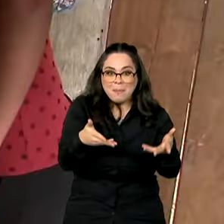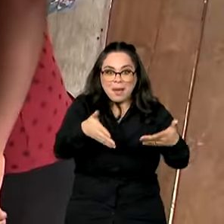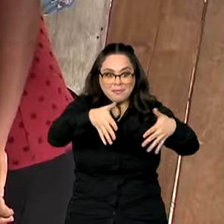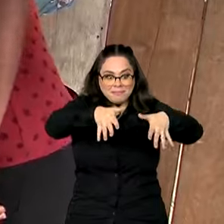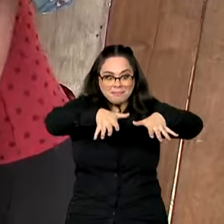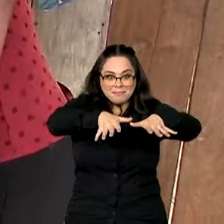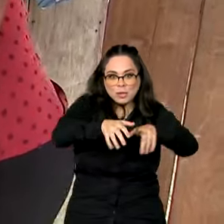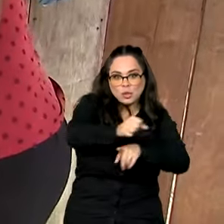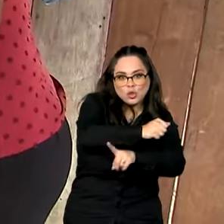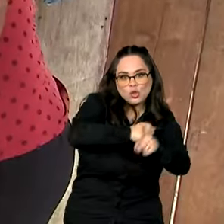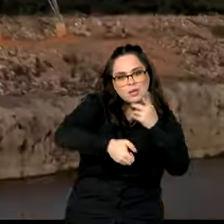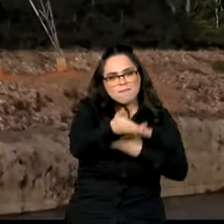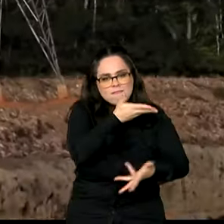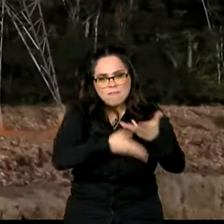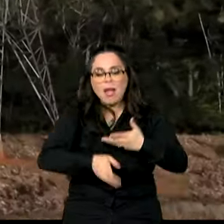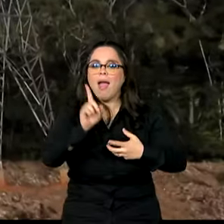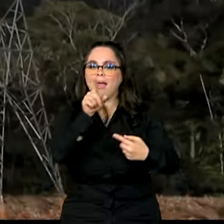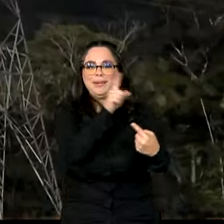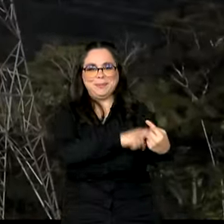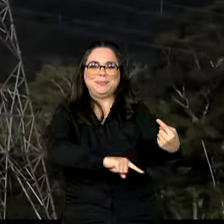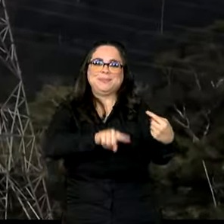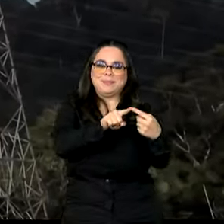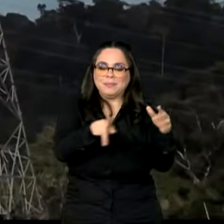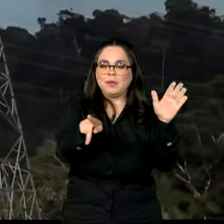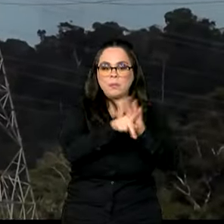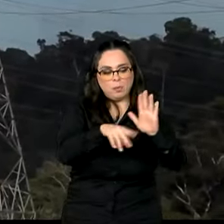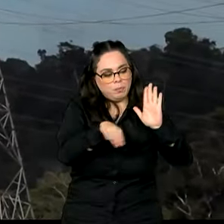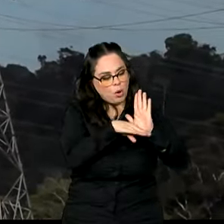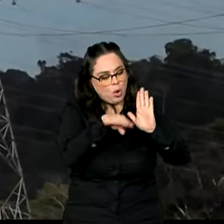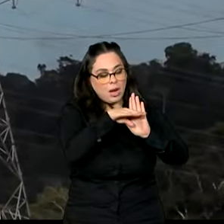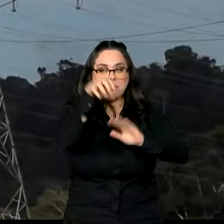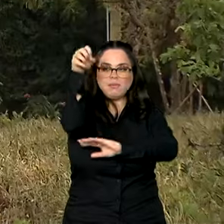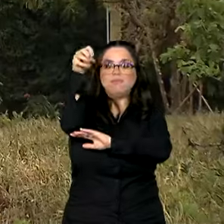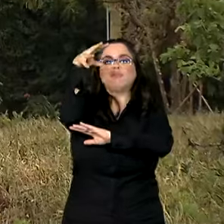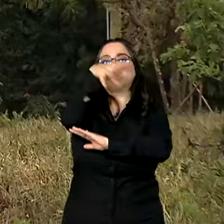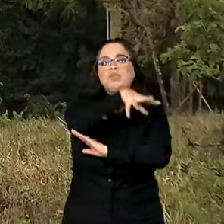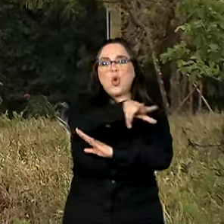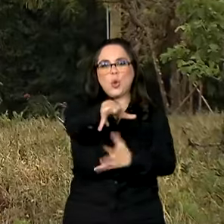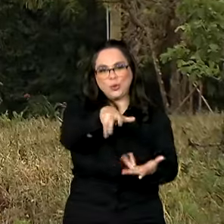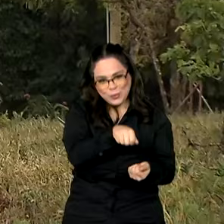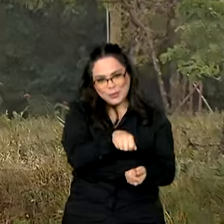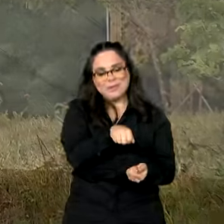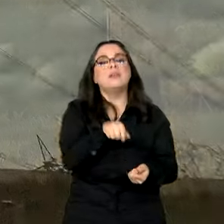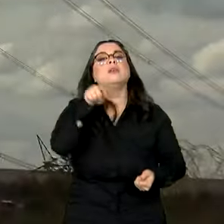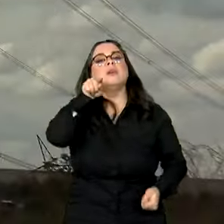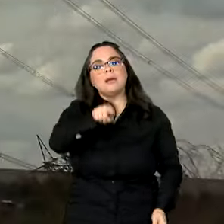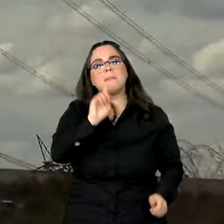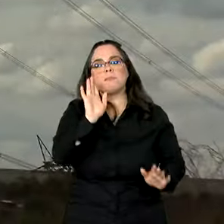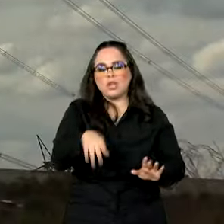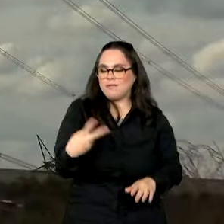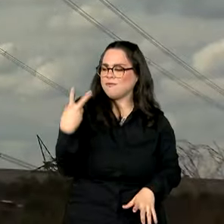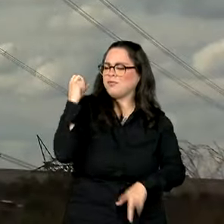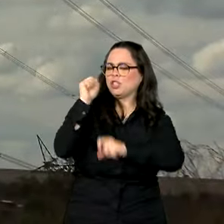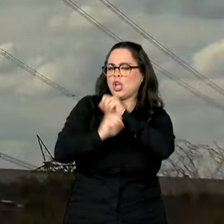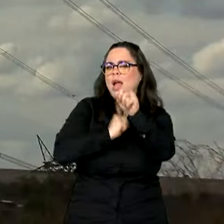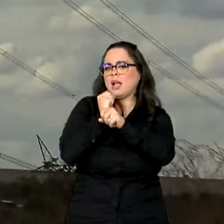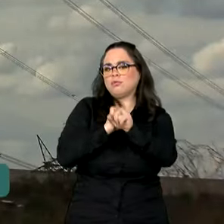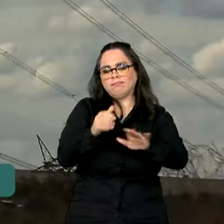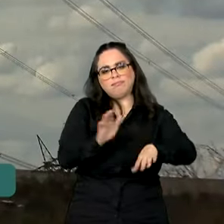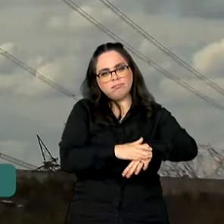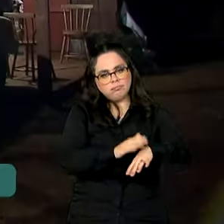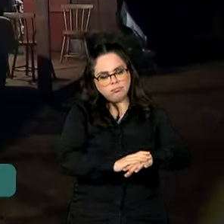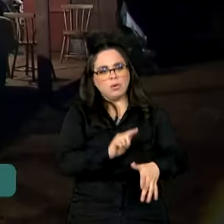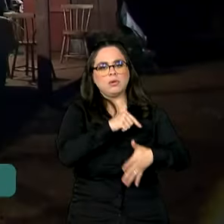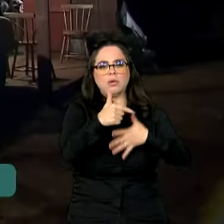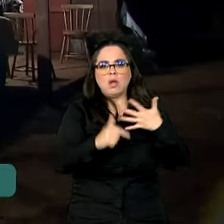inclusão social. Este é o objetivo do programa Luz para Todos. Criada há mais de 20 anos, a iniciativa do governo